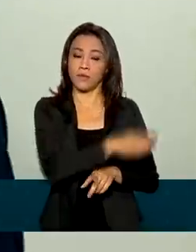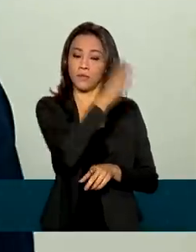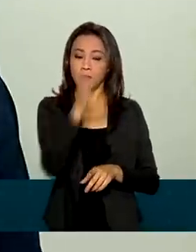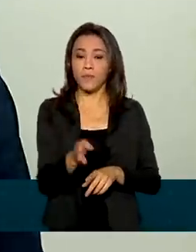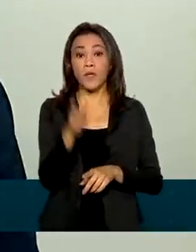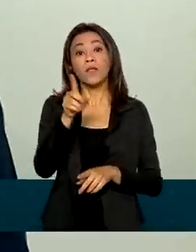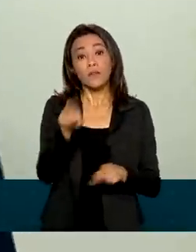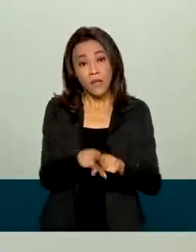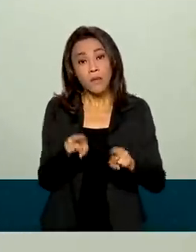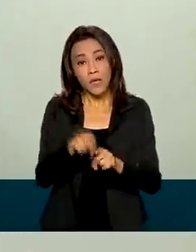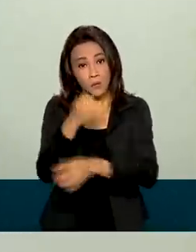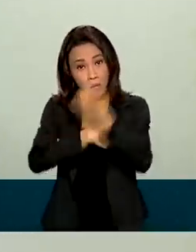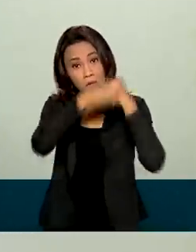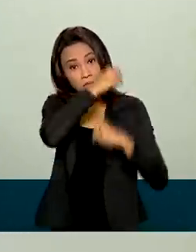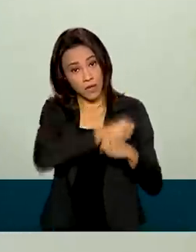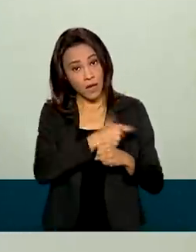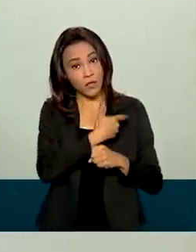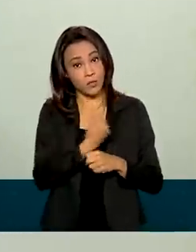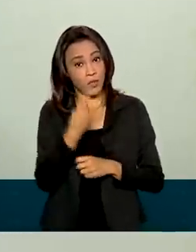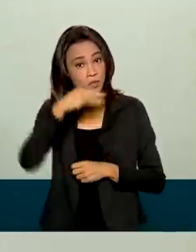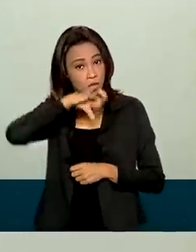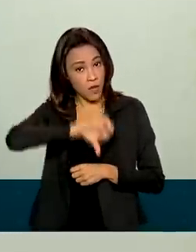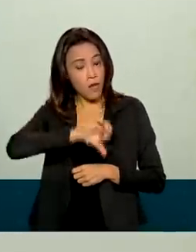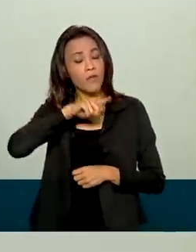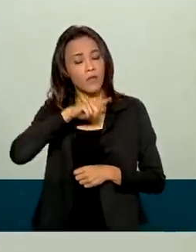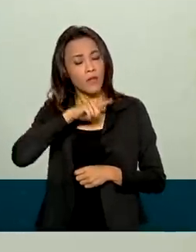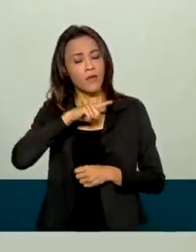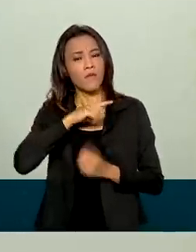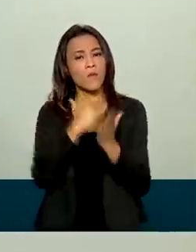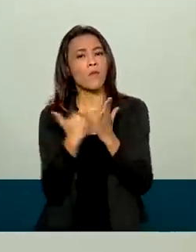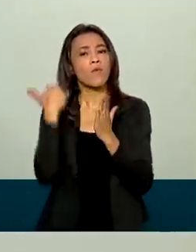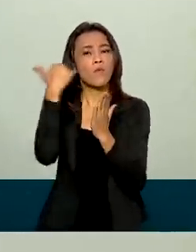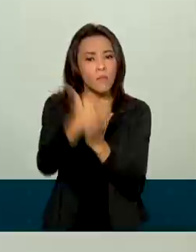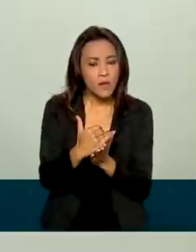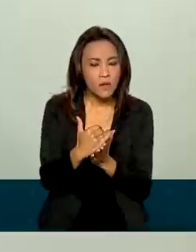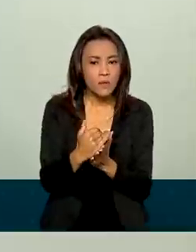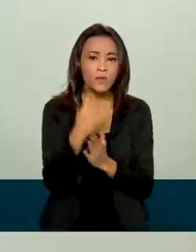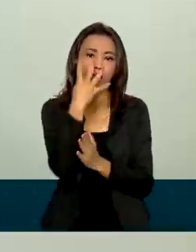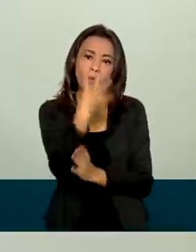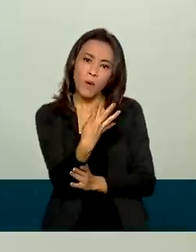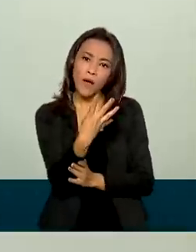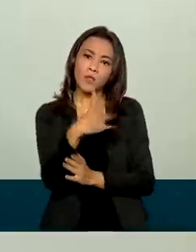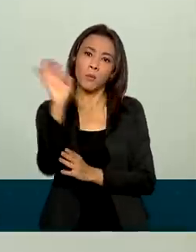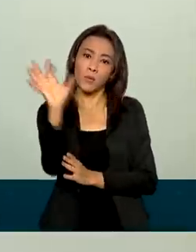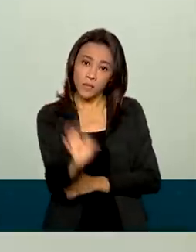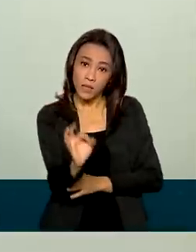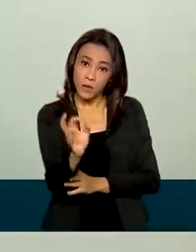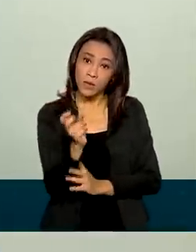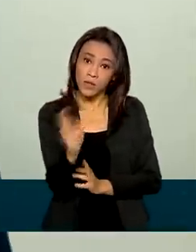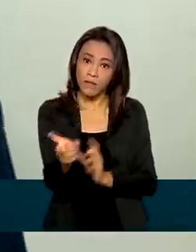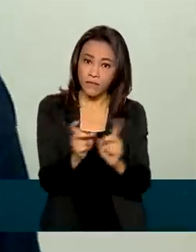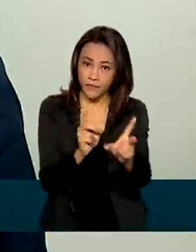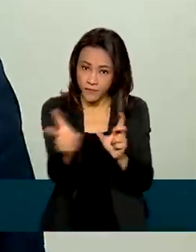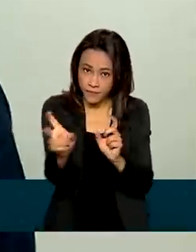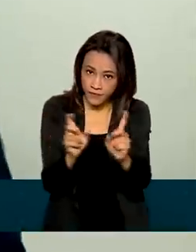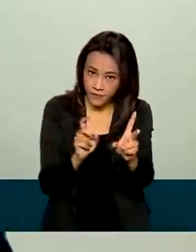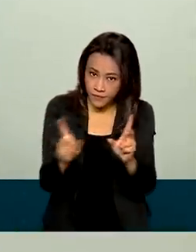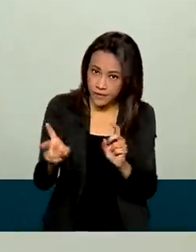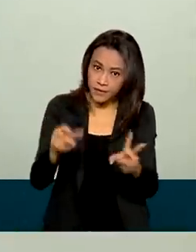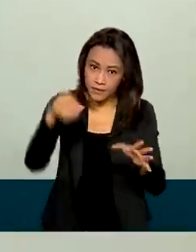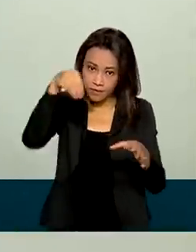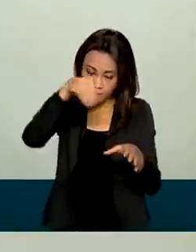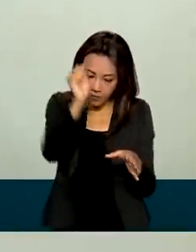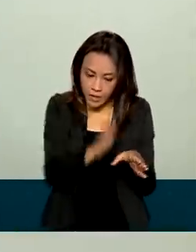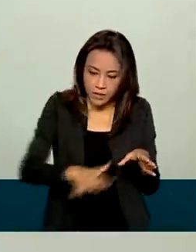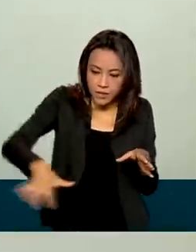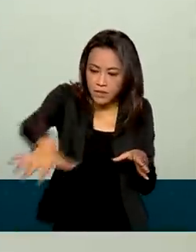também ao ano passado, ano de 2019, houve um crescimento de 4% nas vendas externas do setor. É